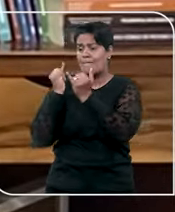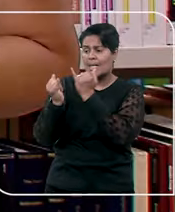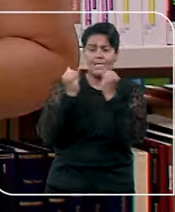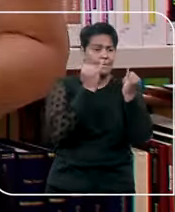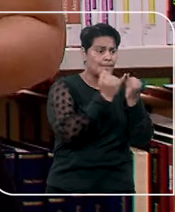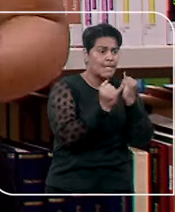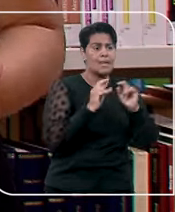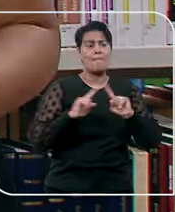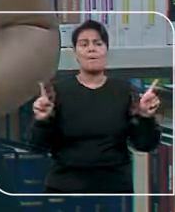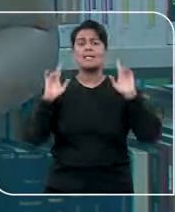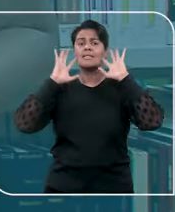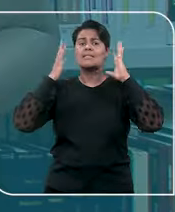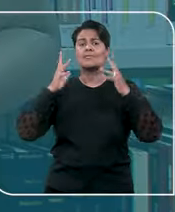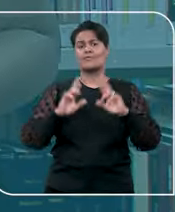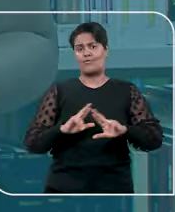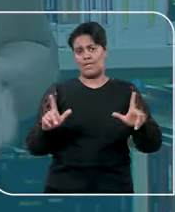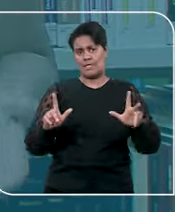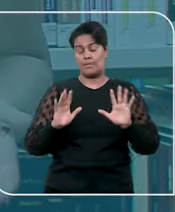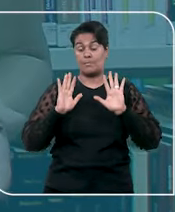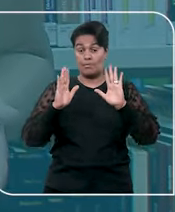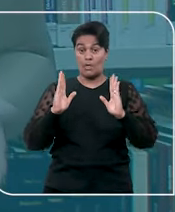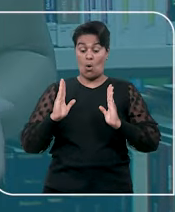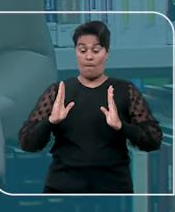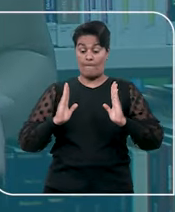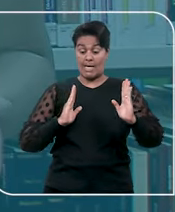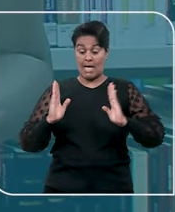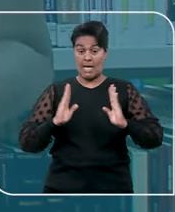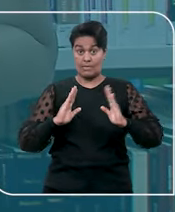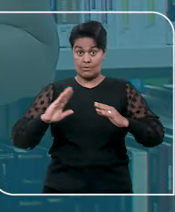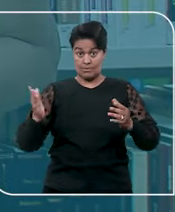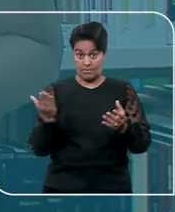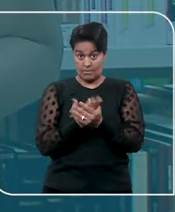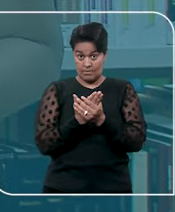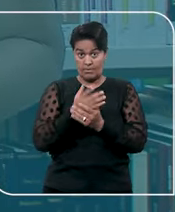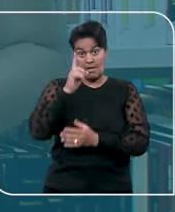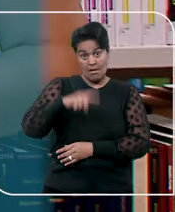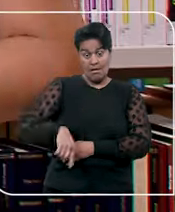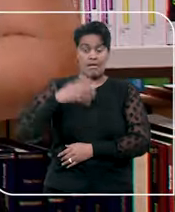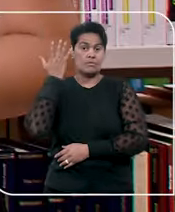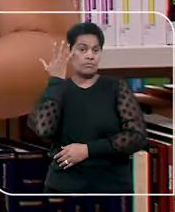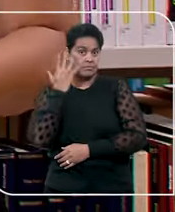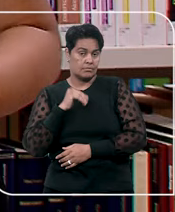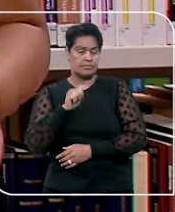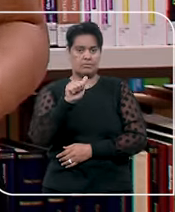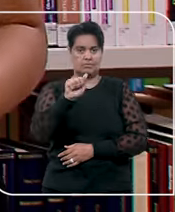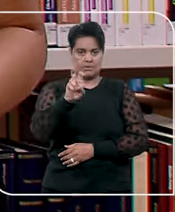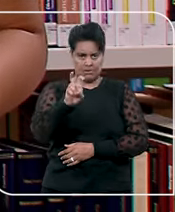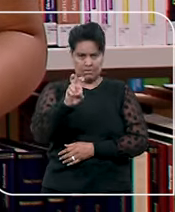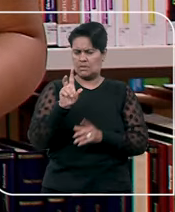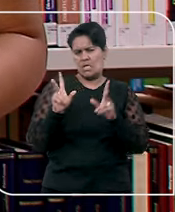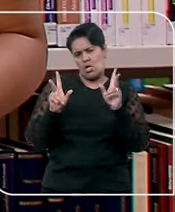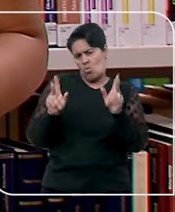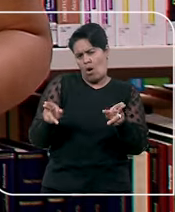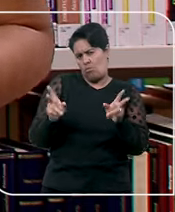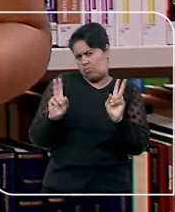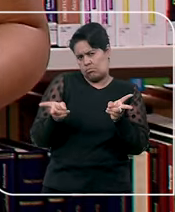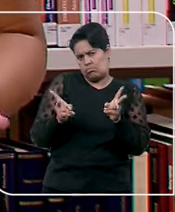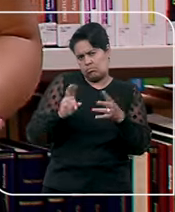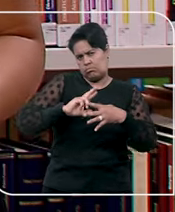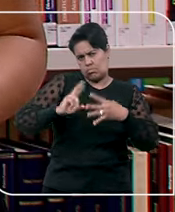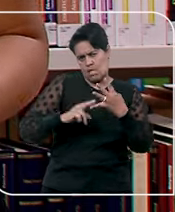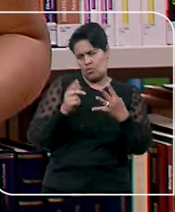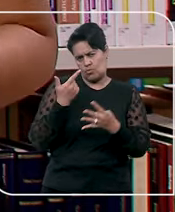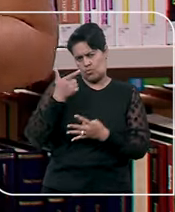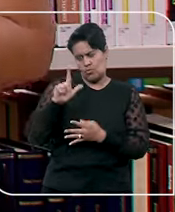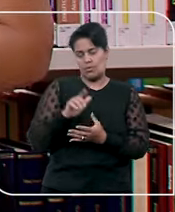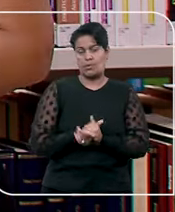mesmo. O prazo para a interposição dos embargos de divergência é de 15 dias, assim como a maioria dos recursos cíveis. E um